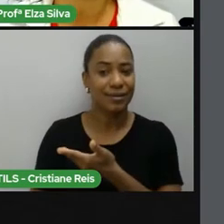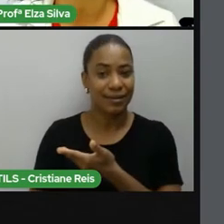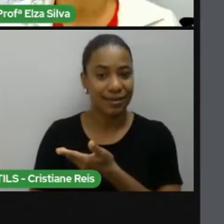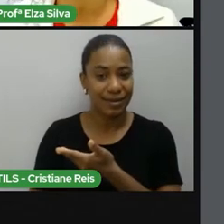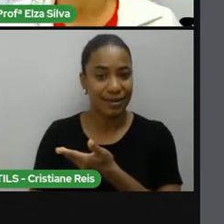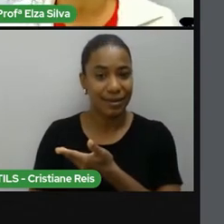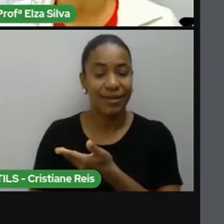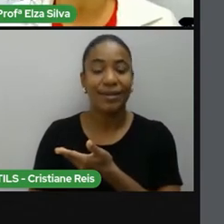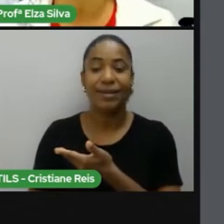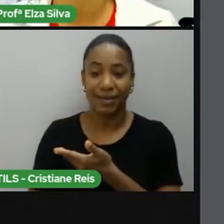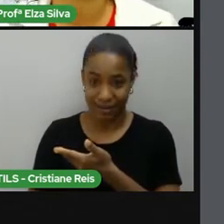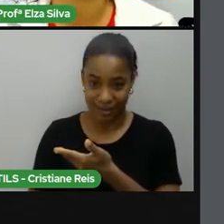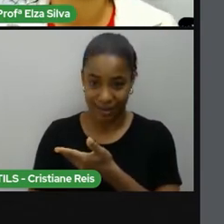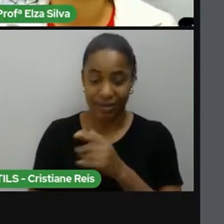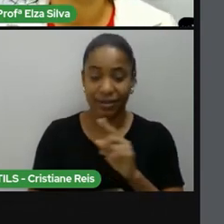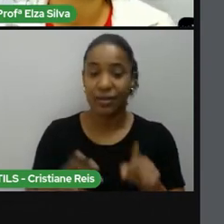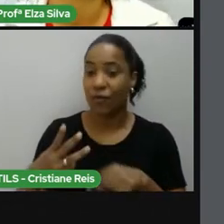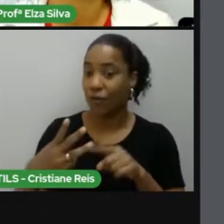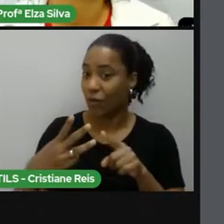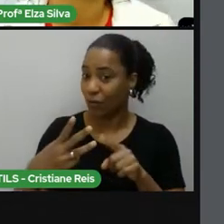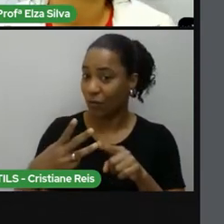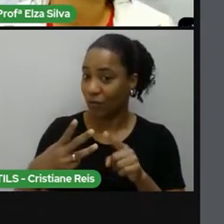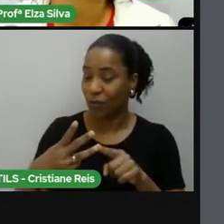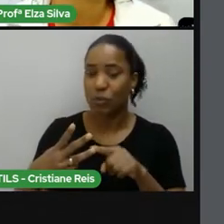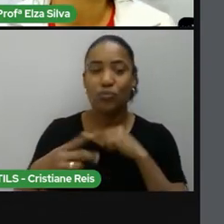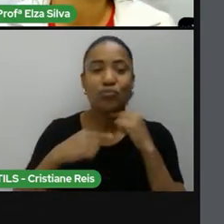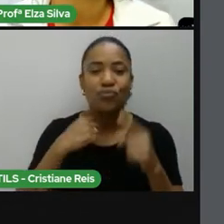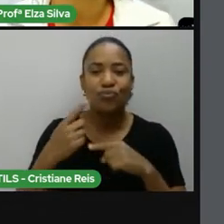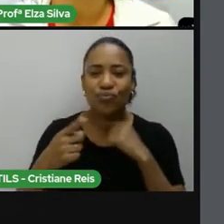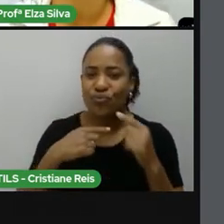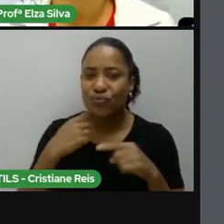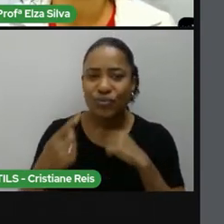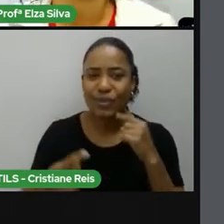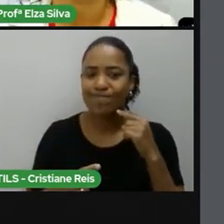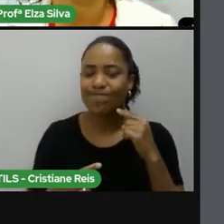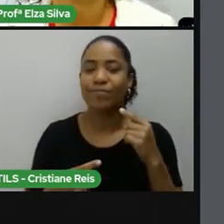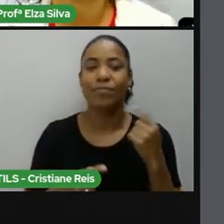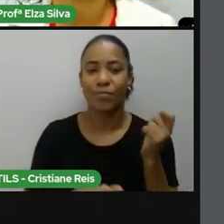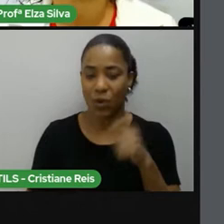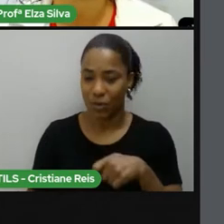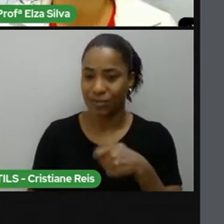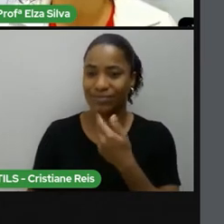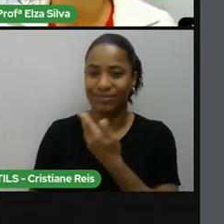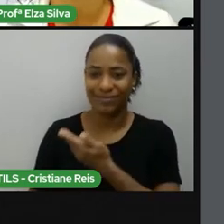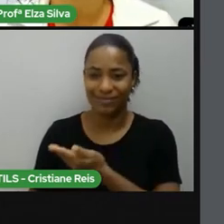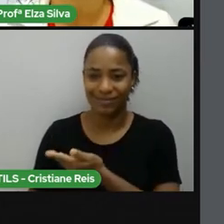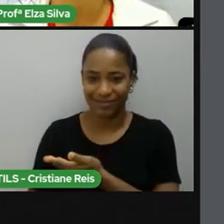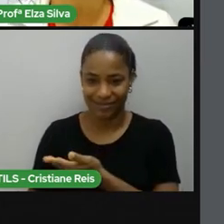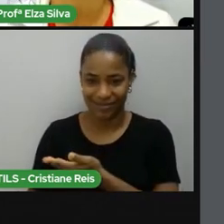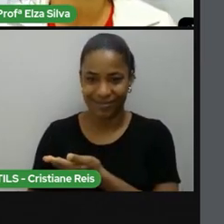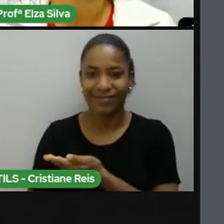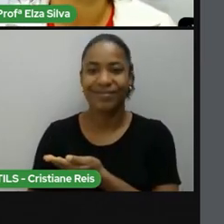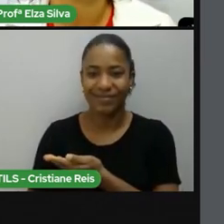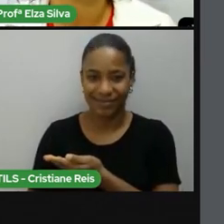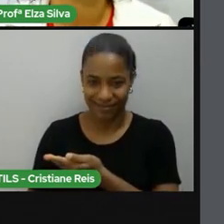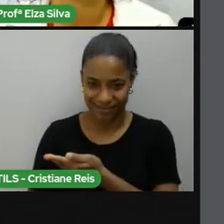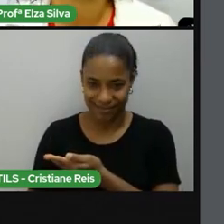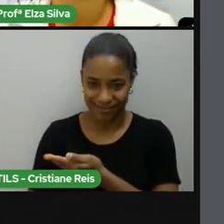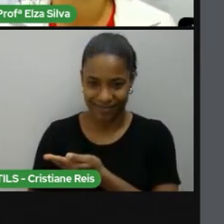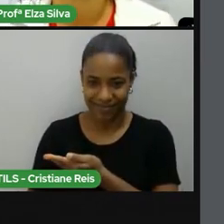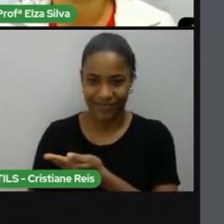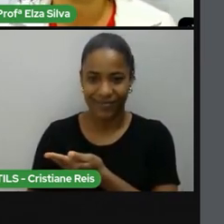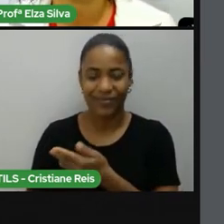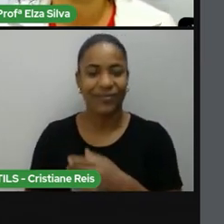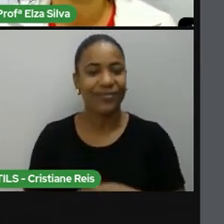E se estiver relacionado às suas dúvidas, escreva dots. Dots significa dúvidas.